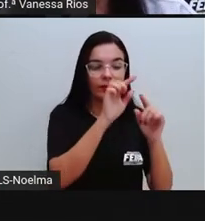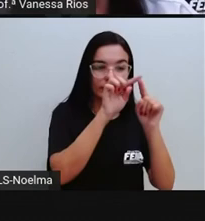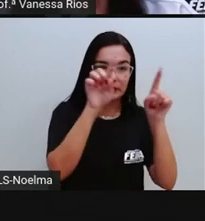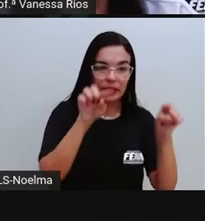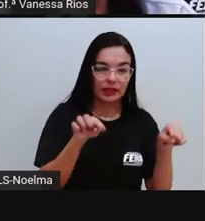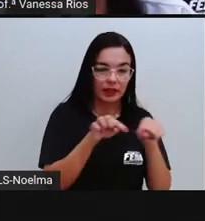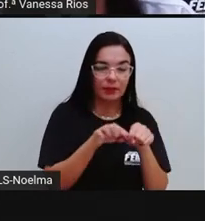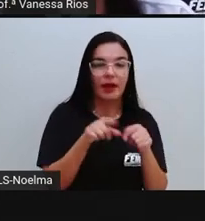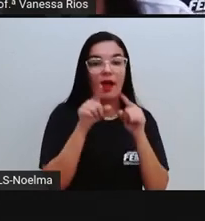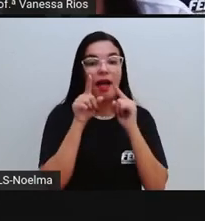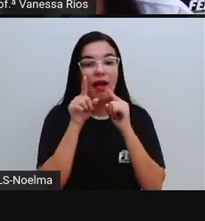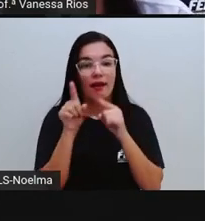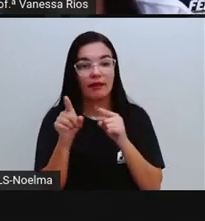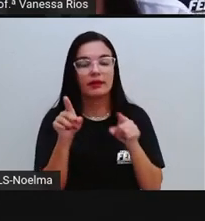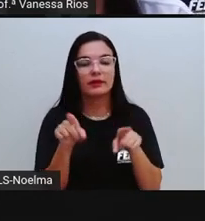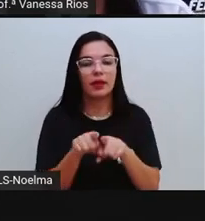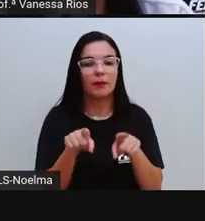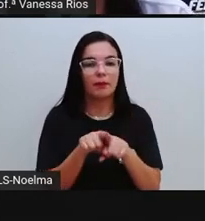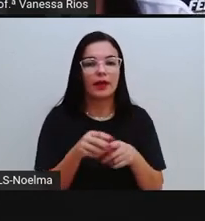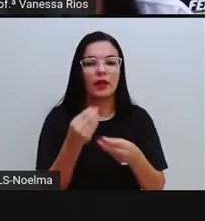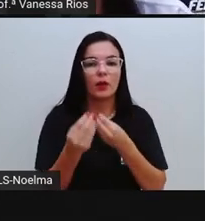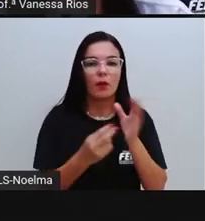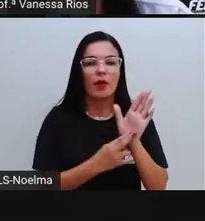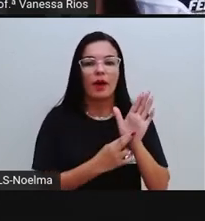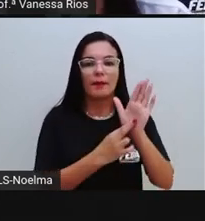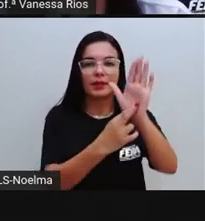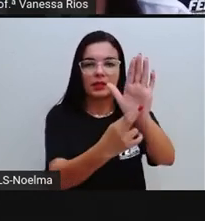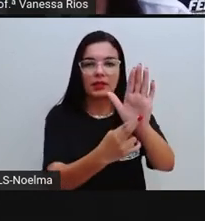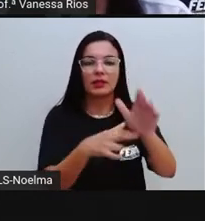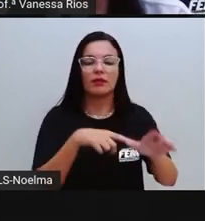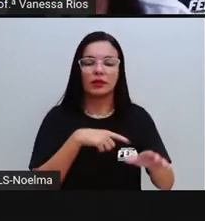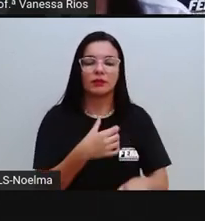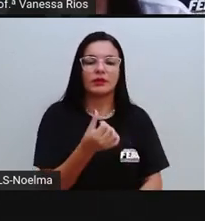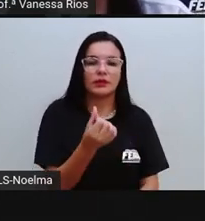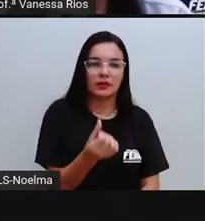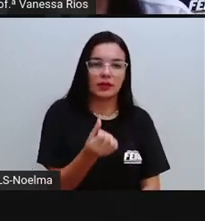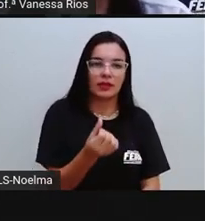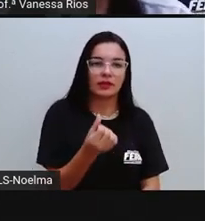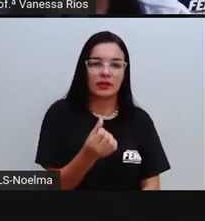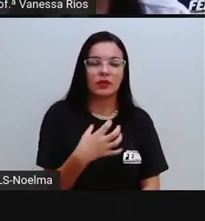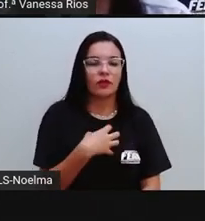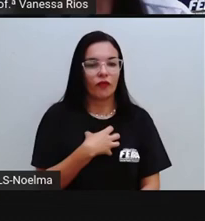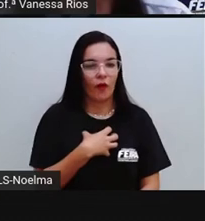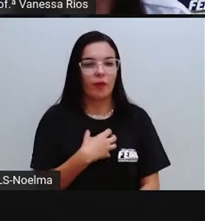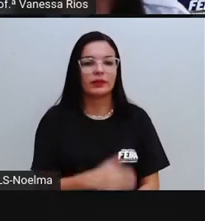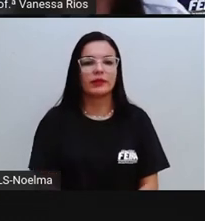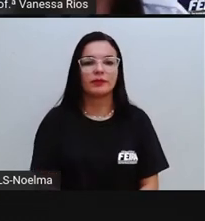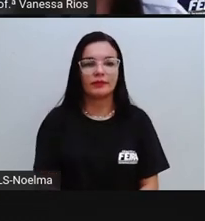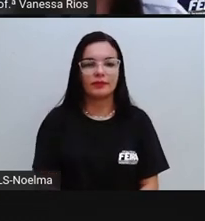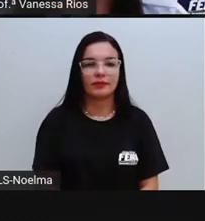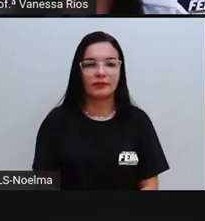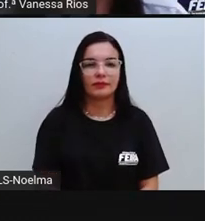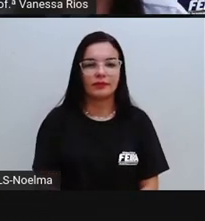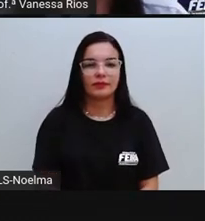Essa outra forma de representação, também conseguimos encontrar aí as 6 possibilidades.